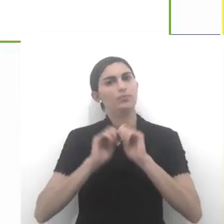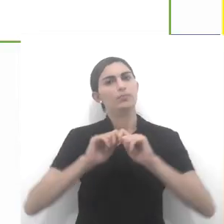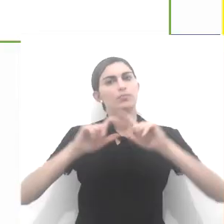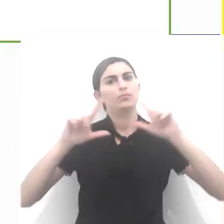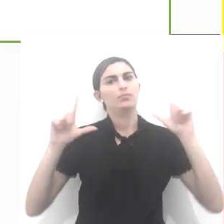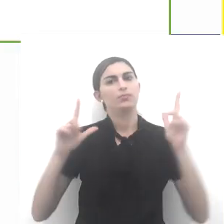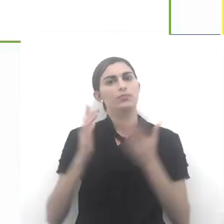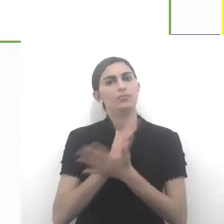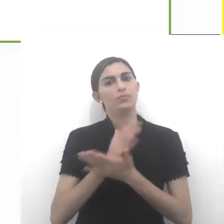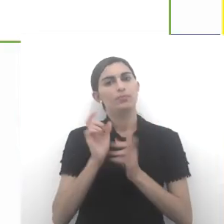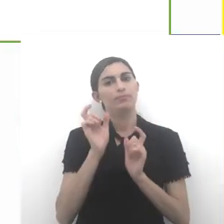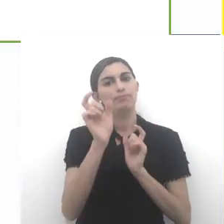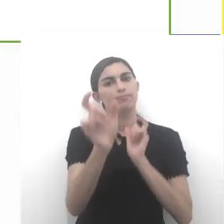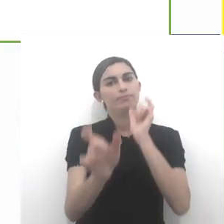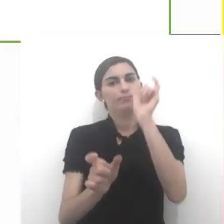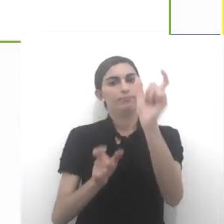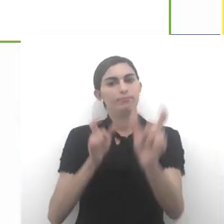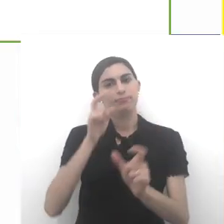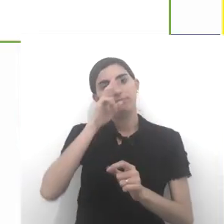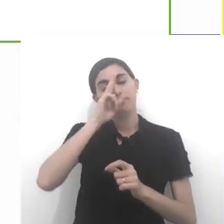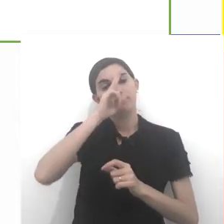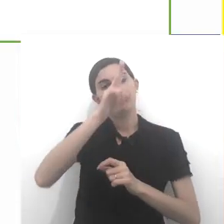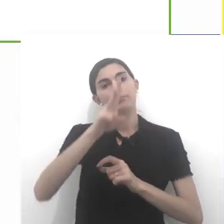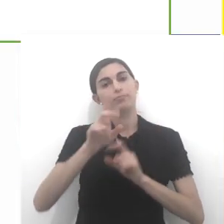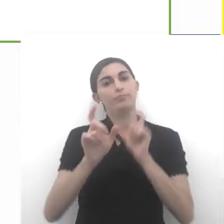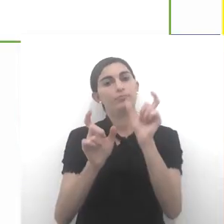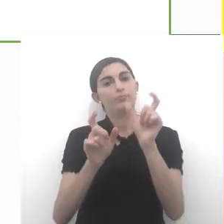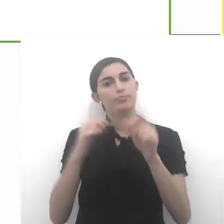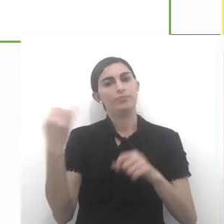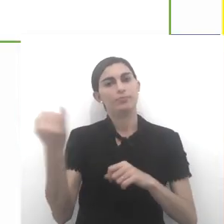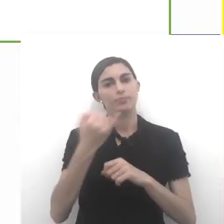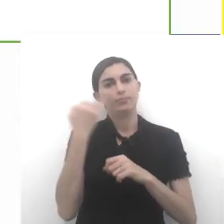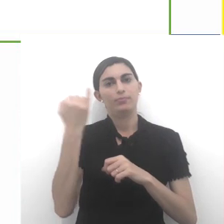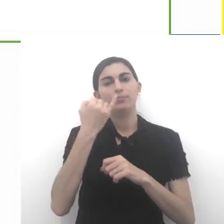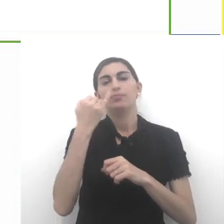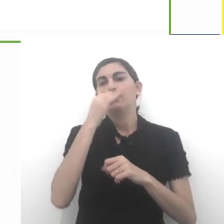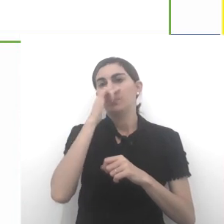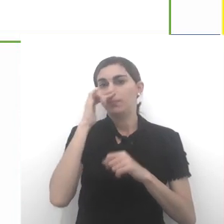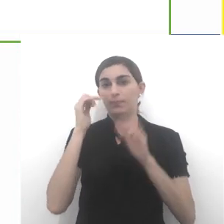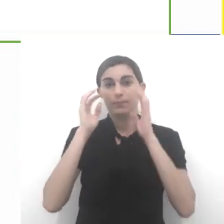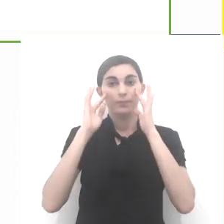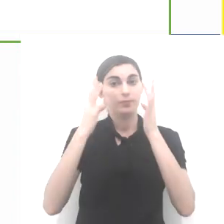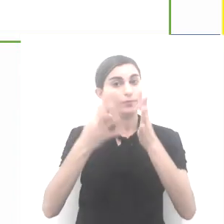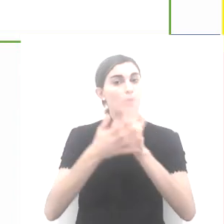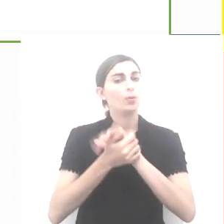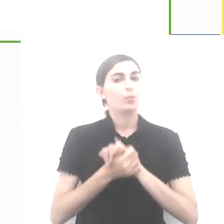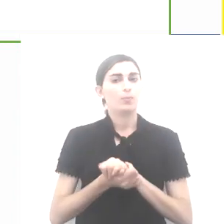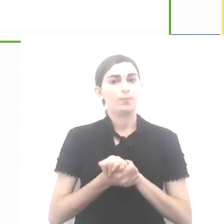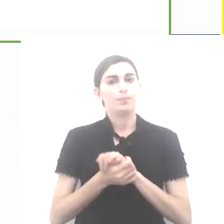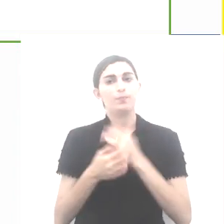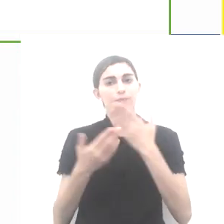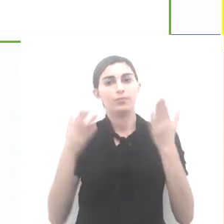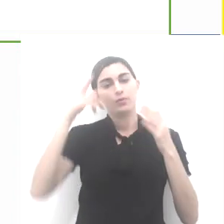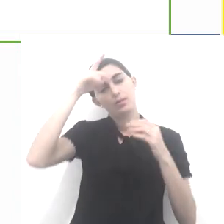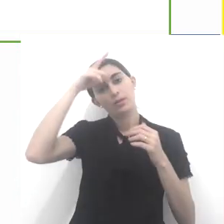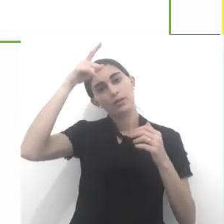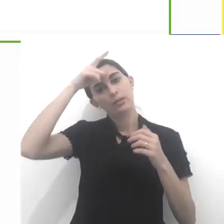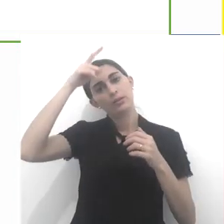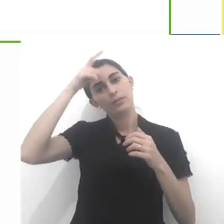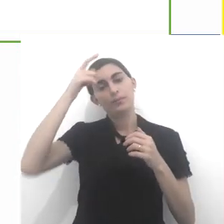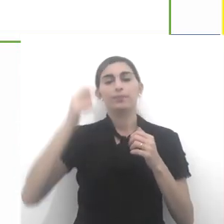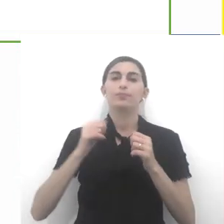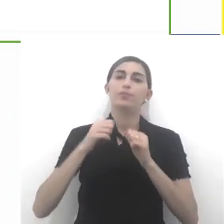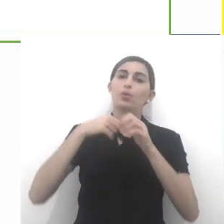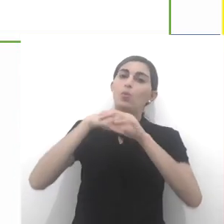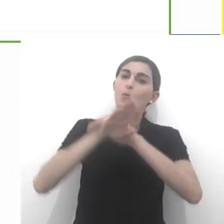slide, algumas palavras que são fortes, palavras-chave. De uma forma, vamos refletir. Líder,